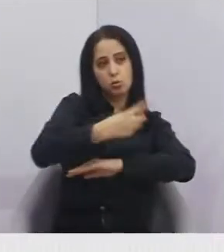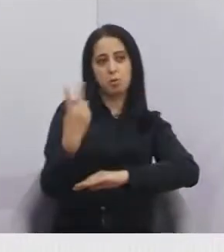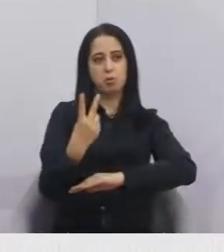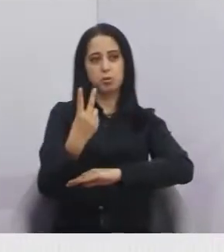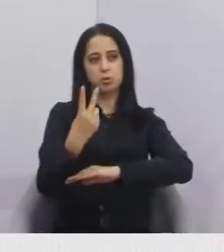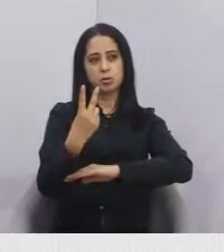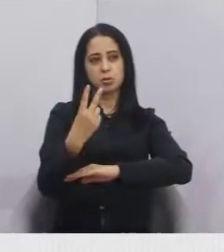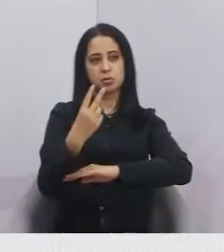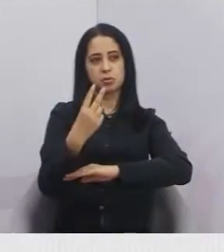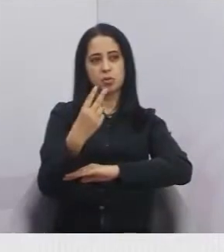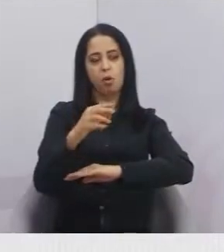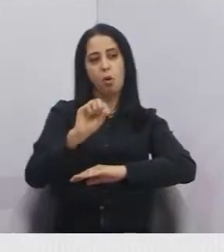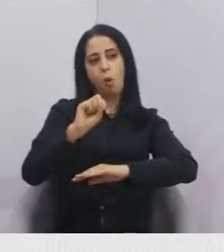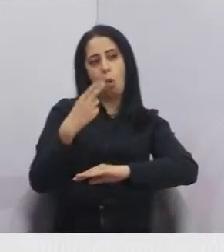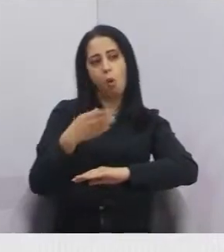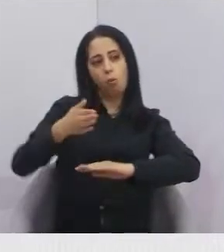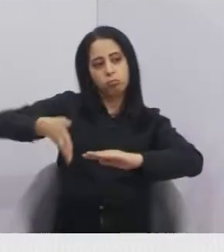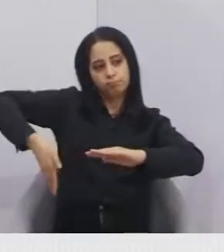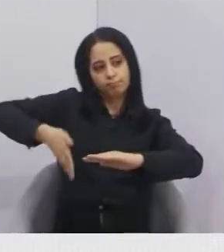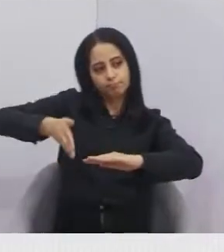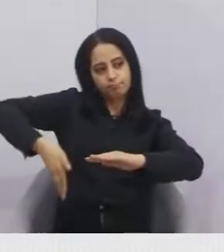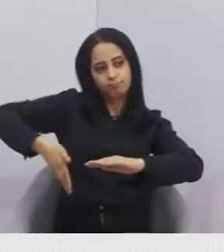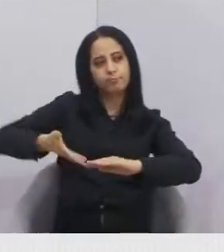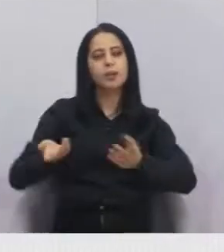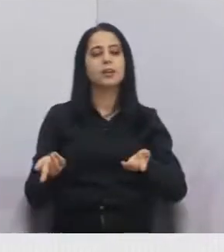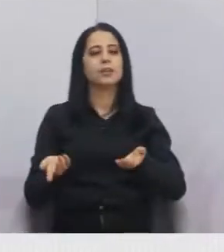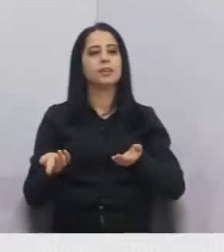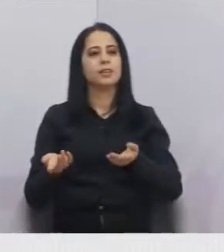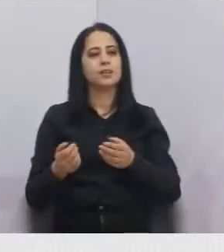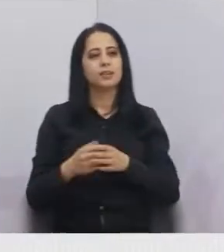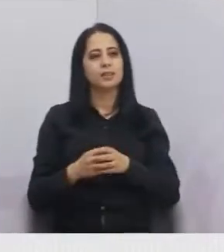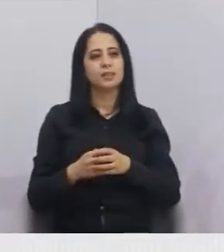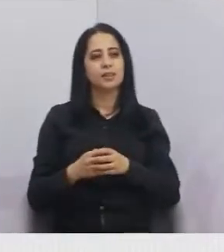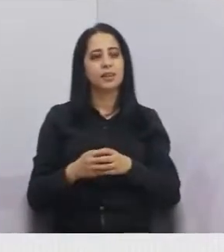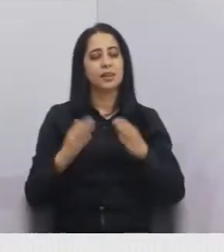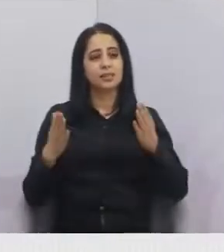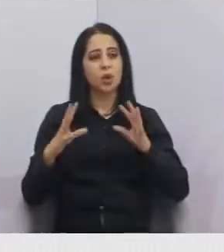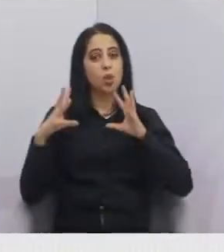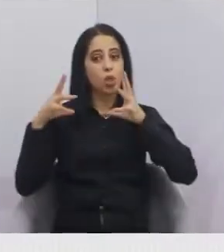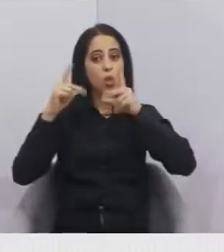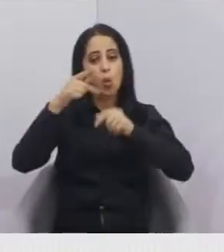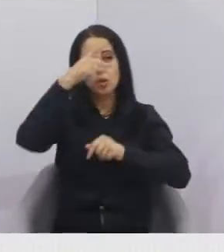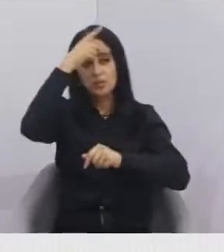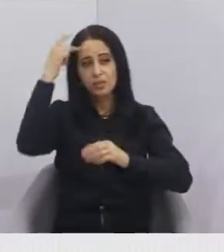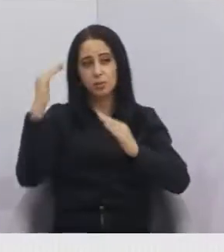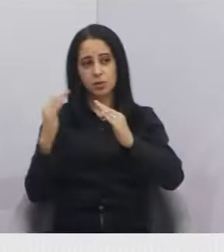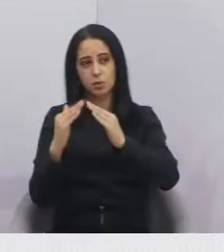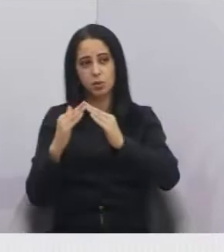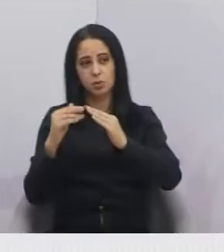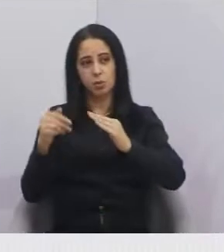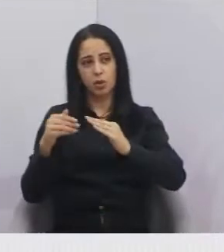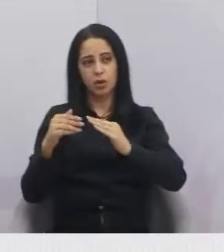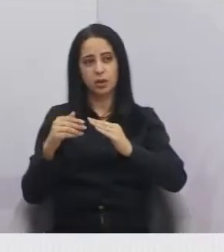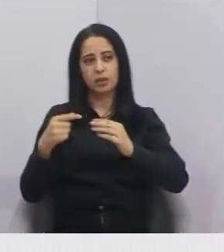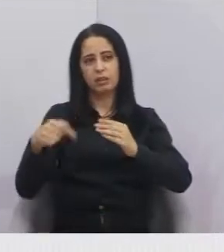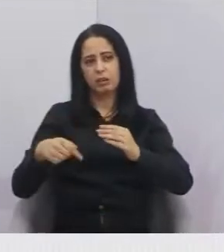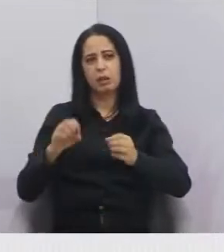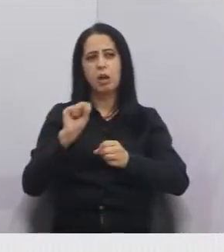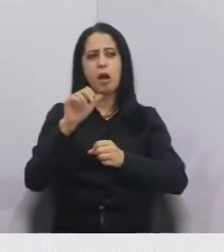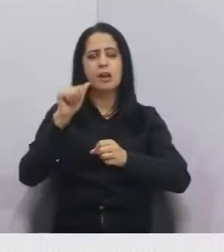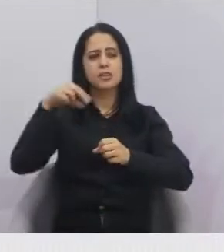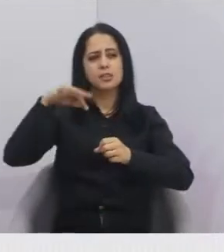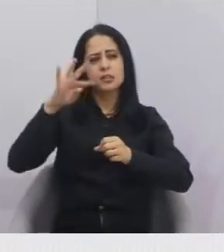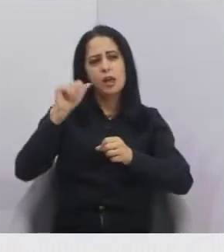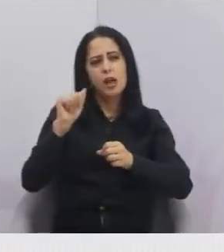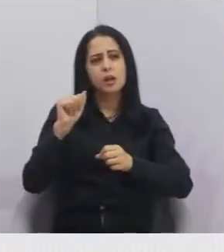próximo ali, o curso de saúde do Parque Brasil. Então, todos esses moradores daqui do Parque Brasil, Parque Brasil, Santa Maria e